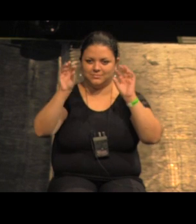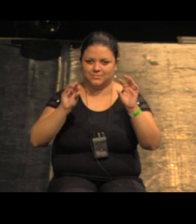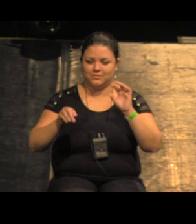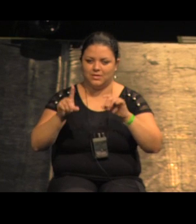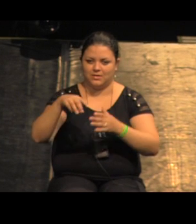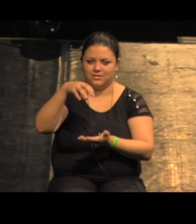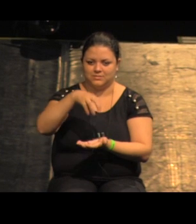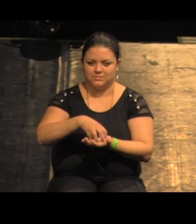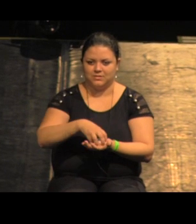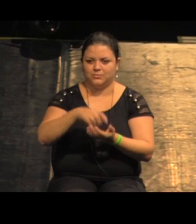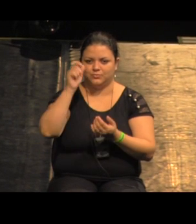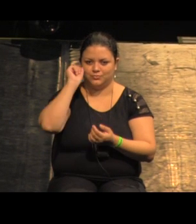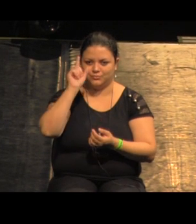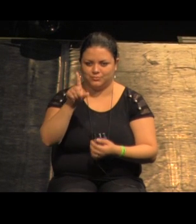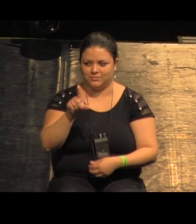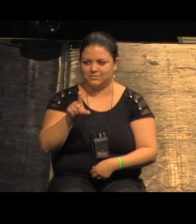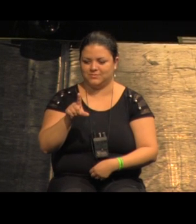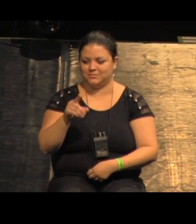cultura obrigado